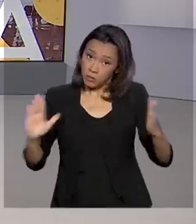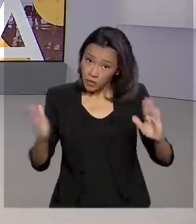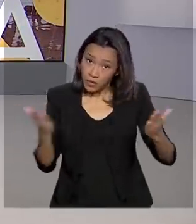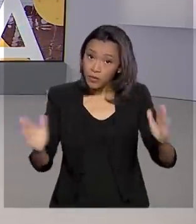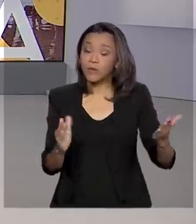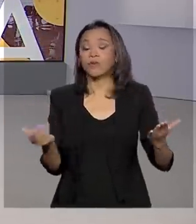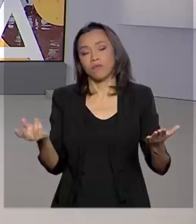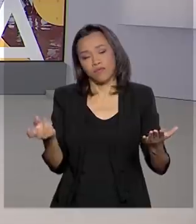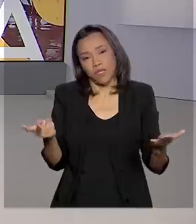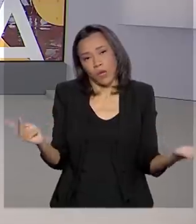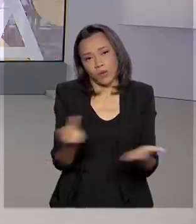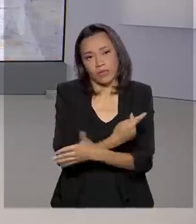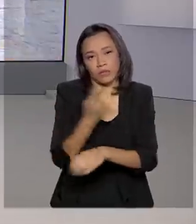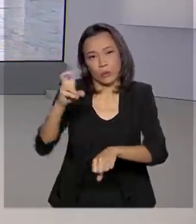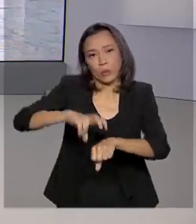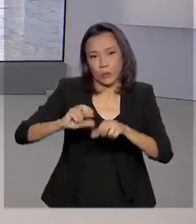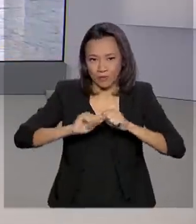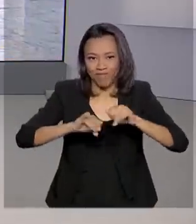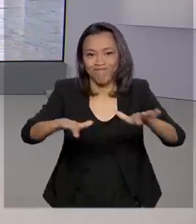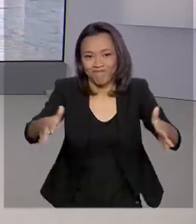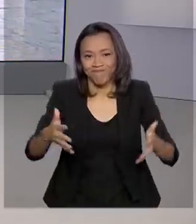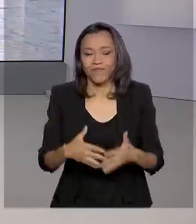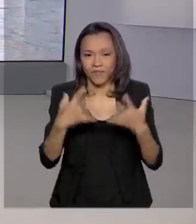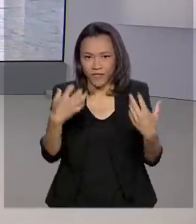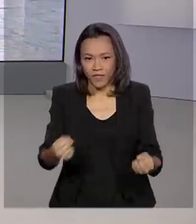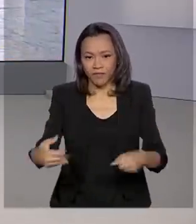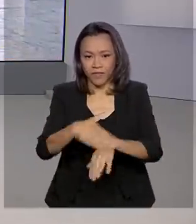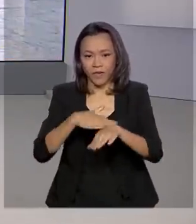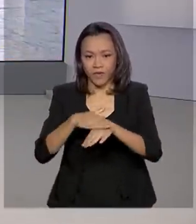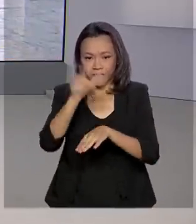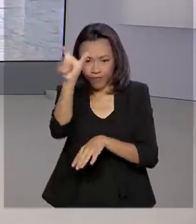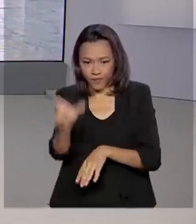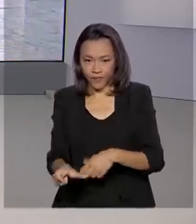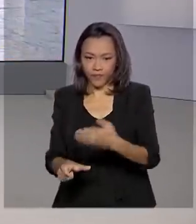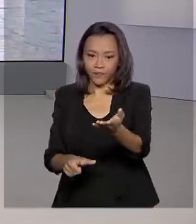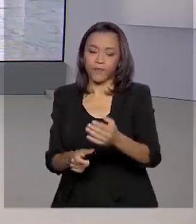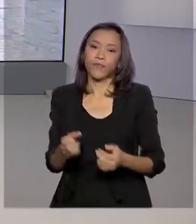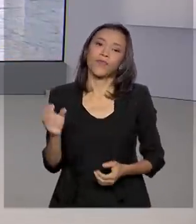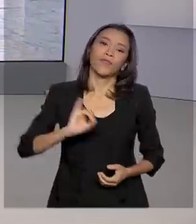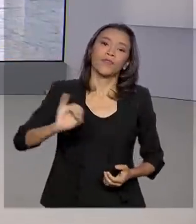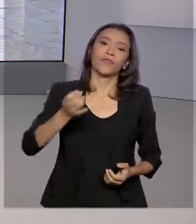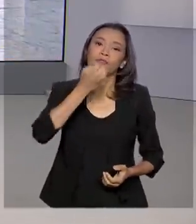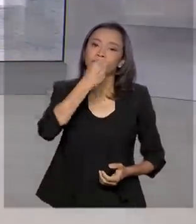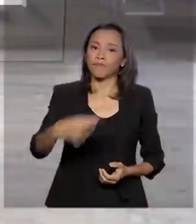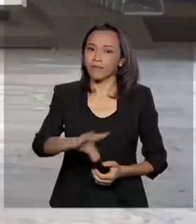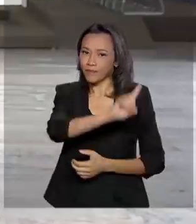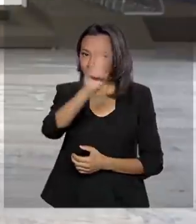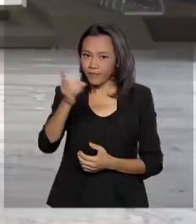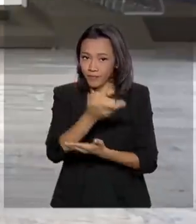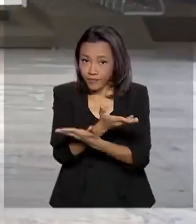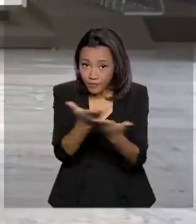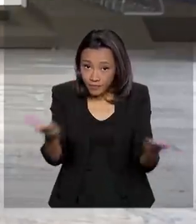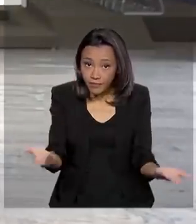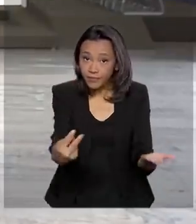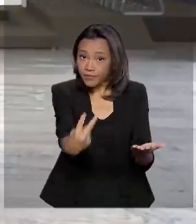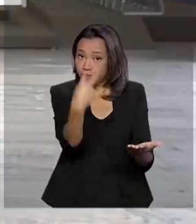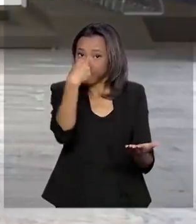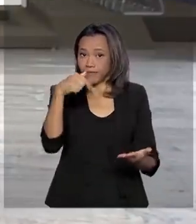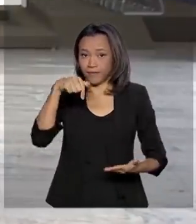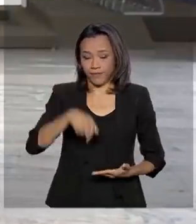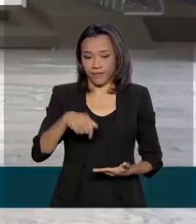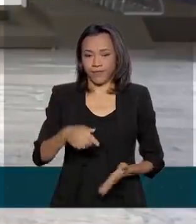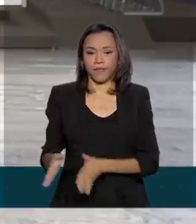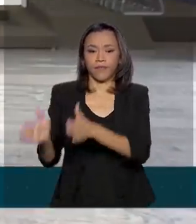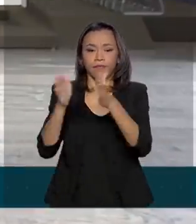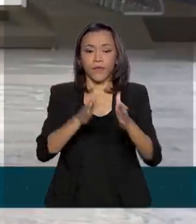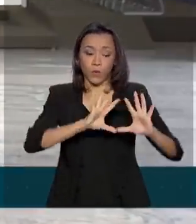detalhes então com o Ana Karen. Oi Luana, bom dia para você. Olá Renata, bom dia. Bom dia a todos que nos acompanham aqui na TV Brasil. O grupo de